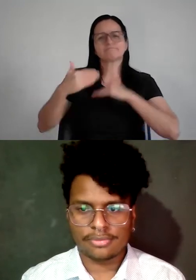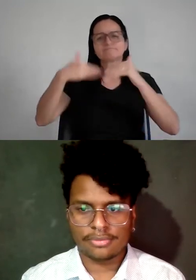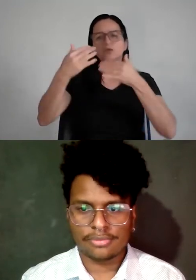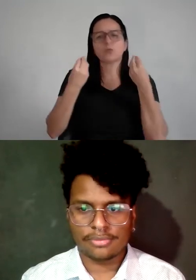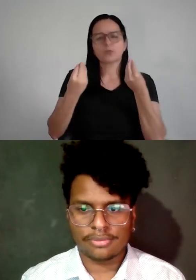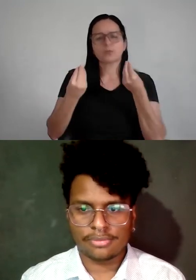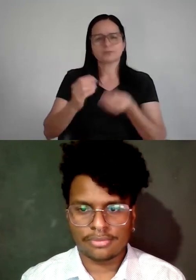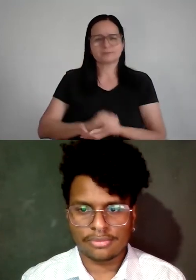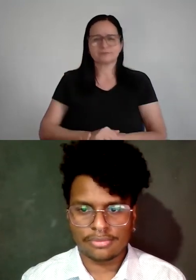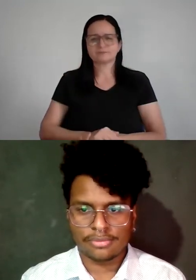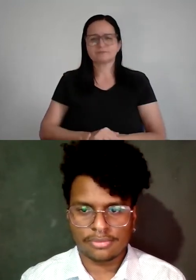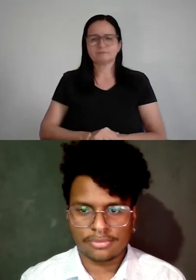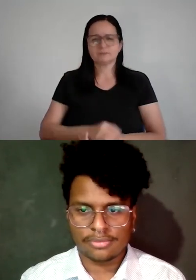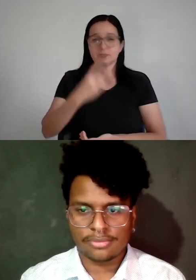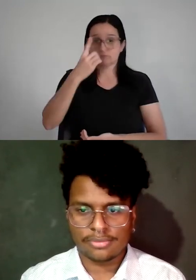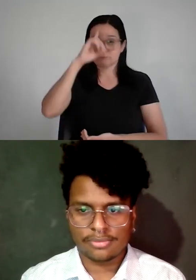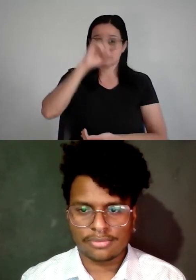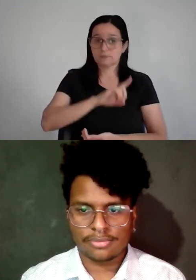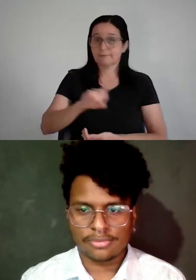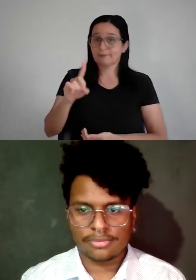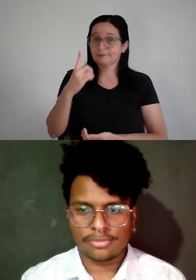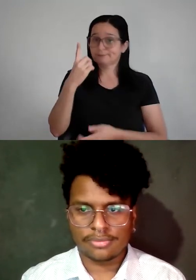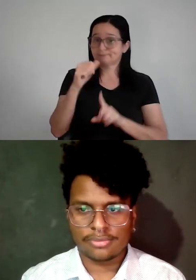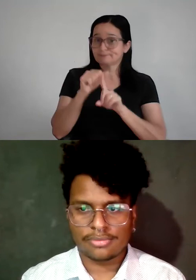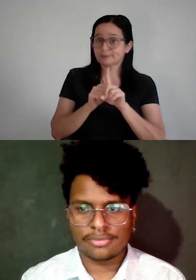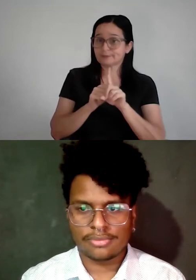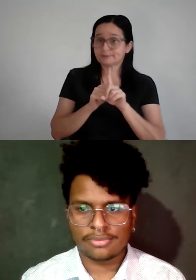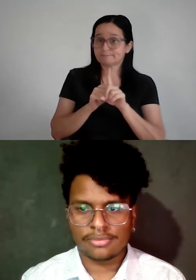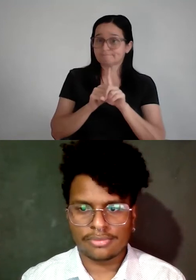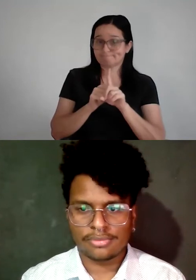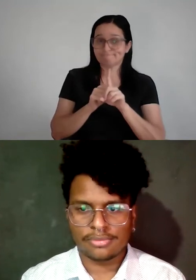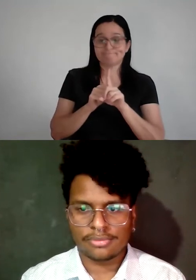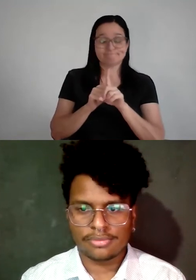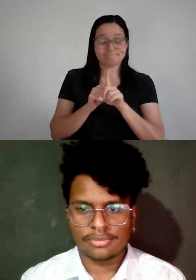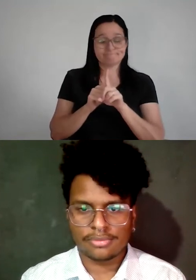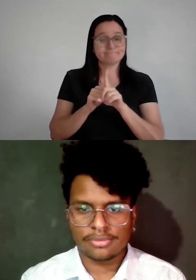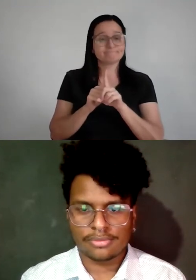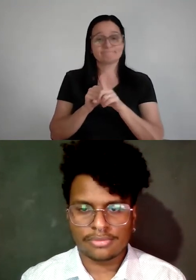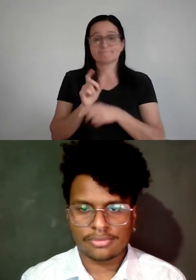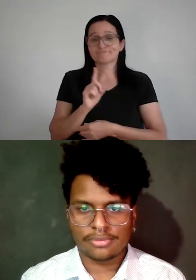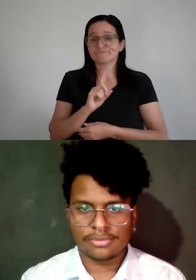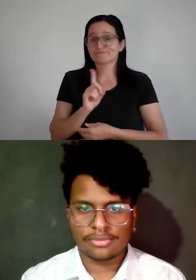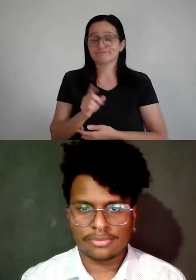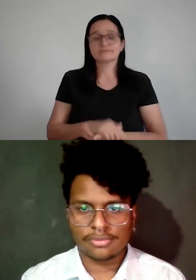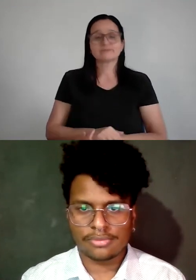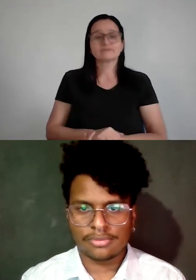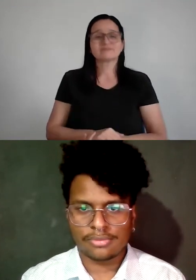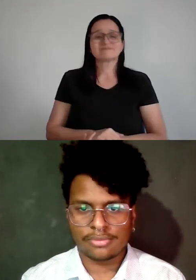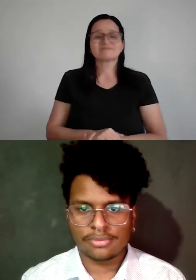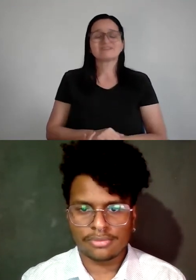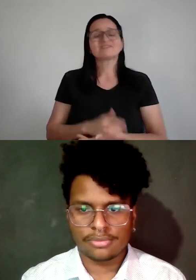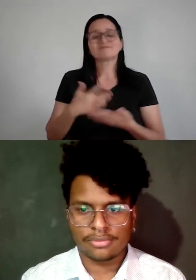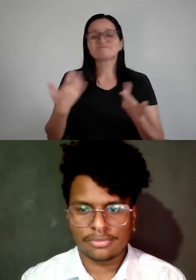isso? Em uma semana? Em um mês? Não, não, parceiro. E aí, essas coisas exigem tempo,